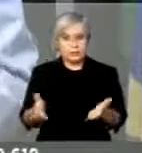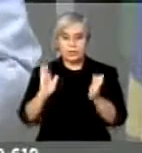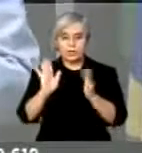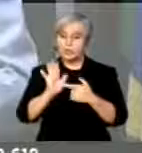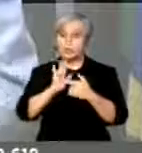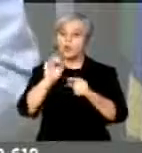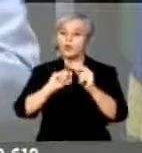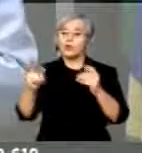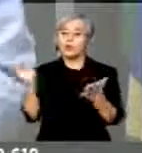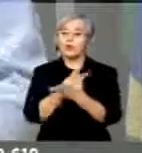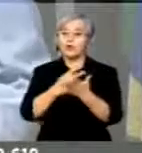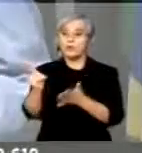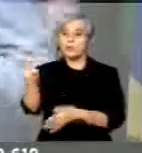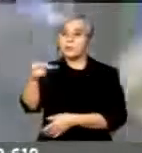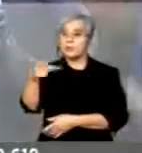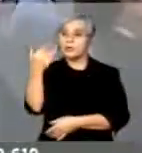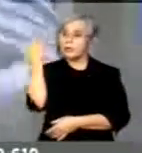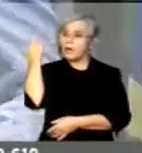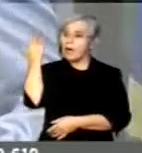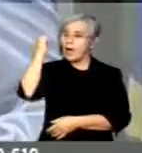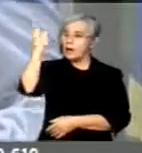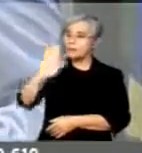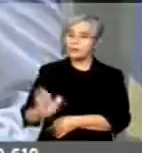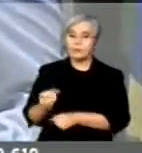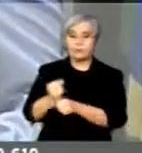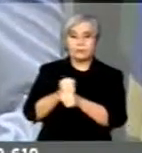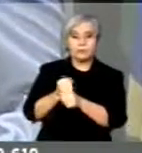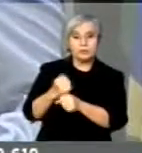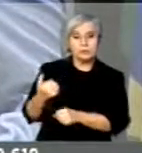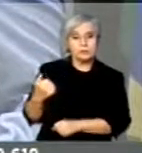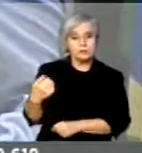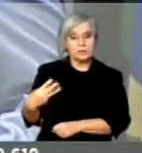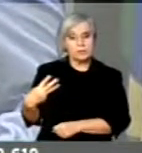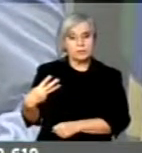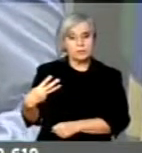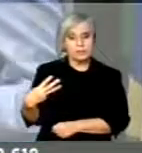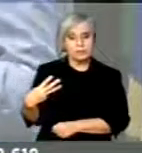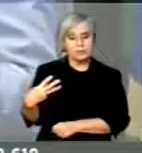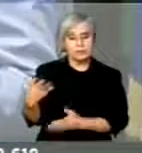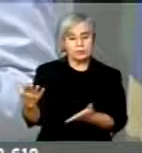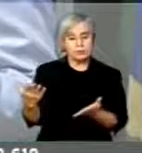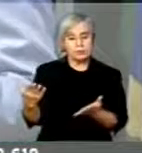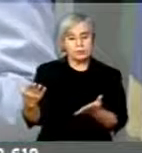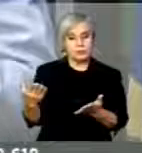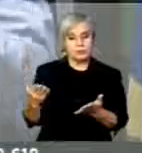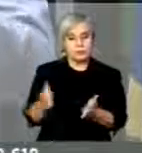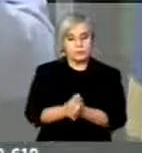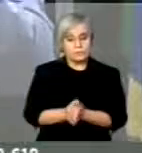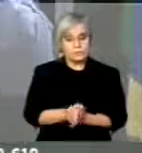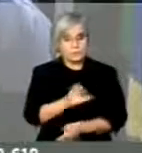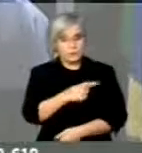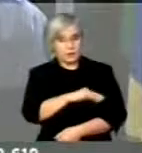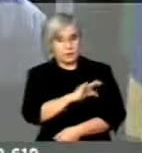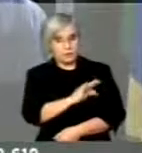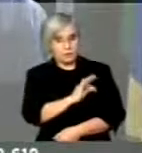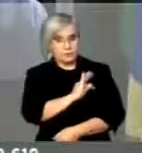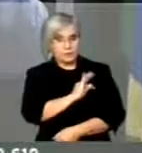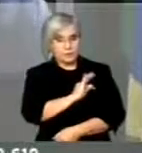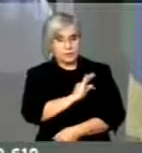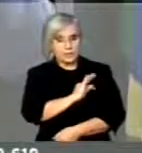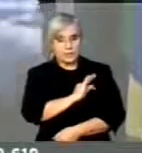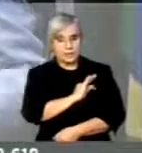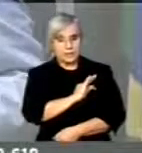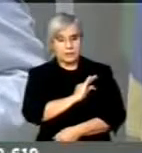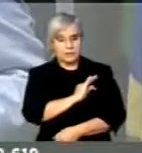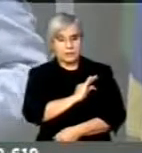foi feito de errado no Brasil nesses 13 anos. O PT jogou um cesto de pedras